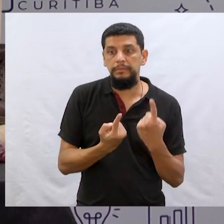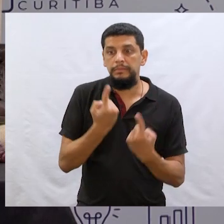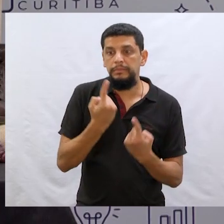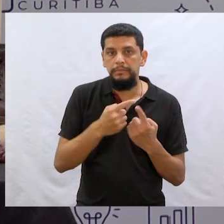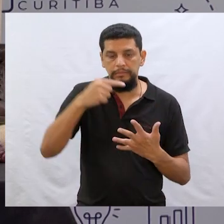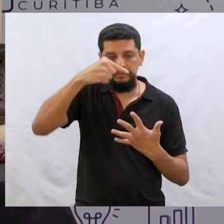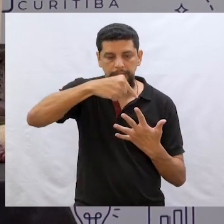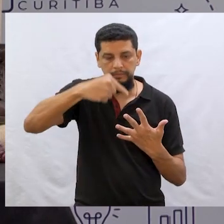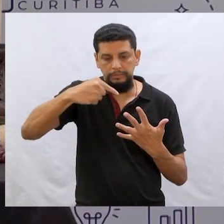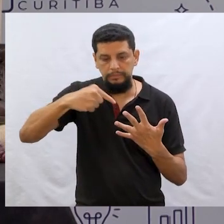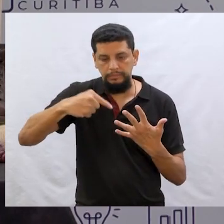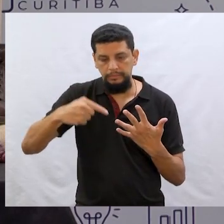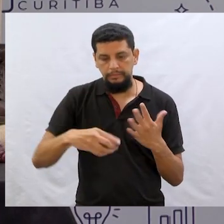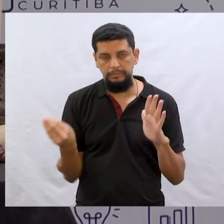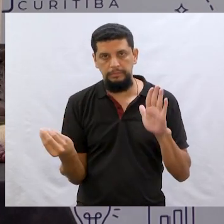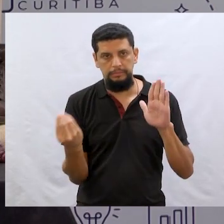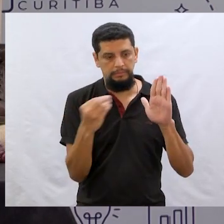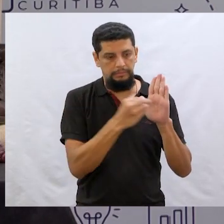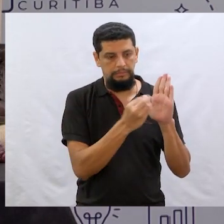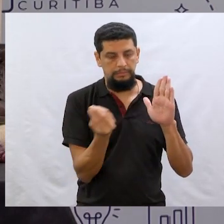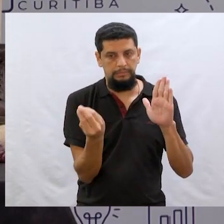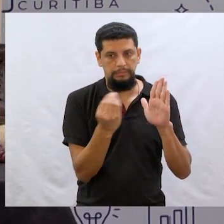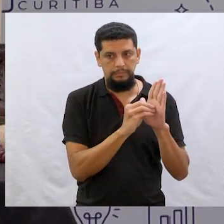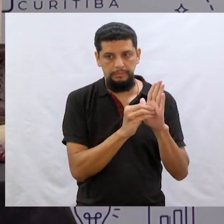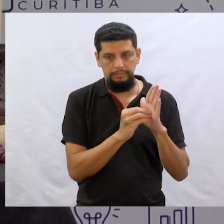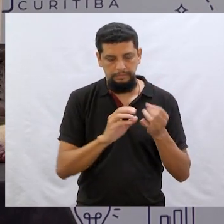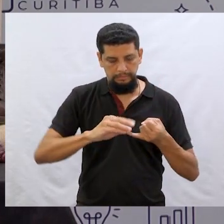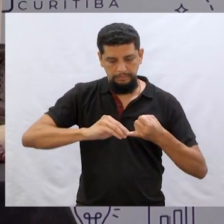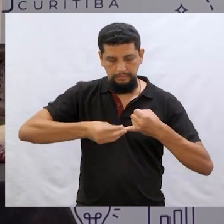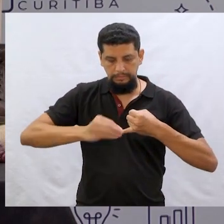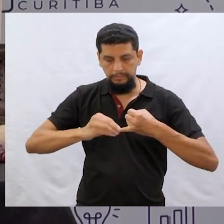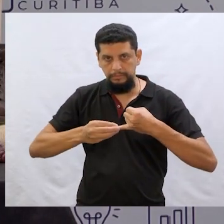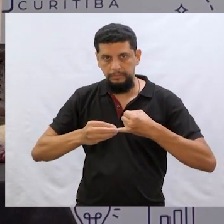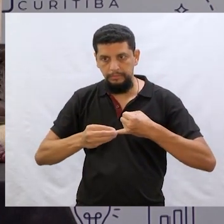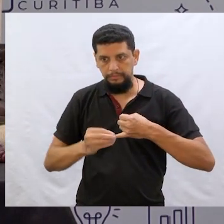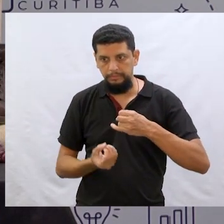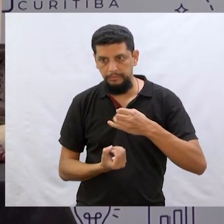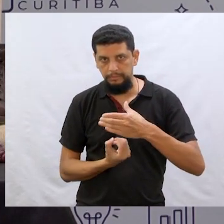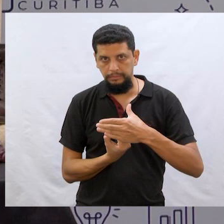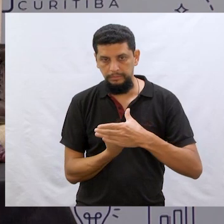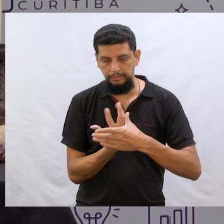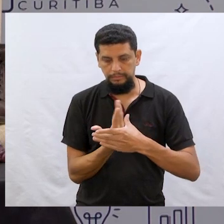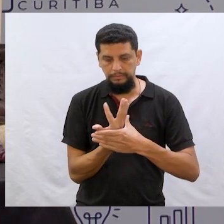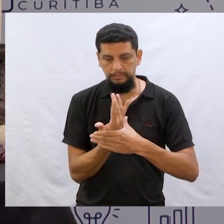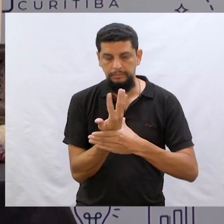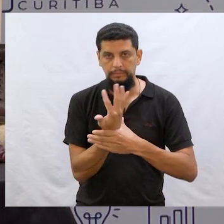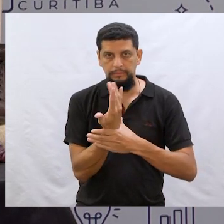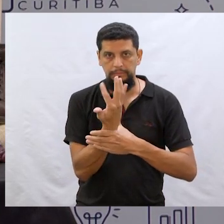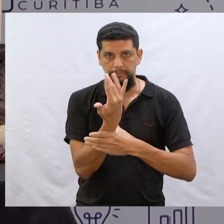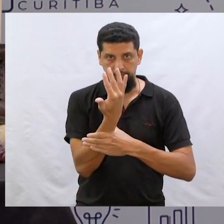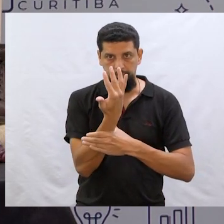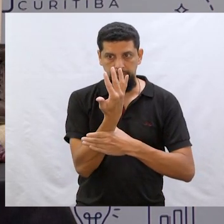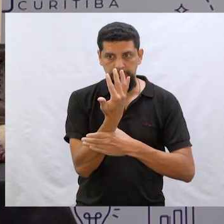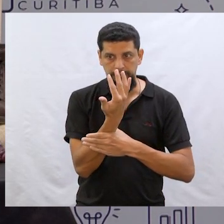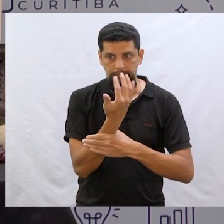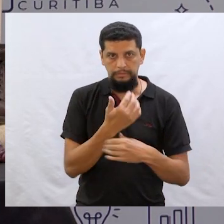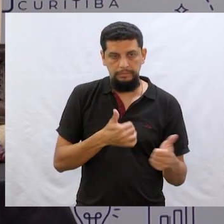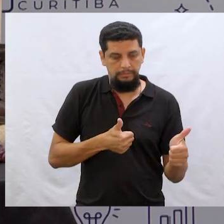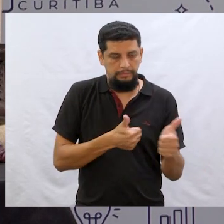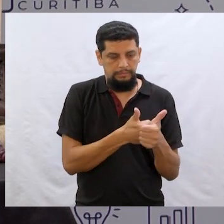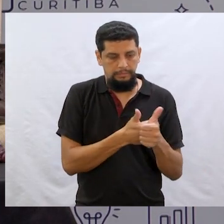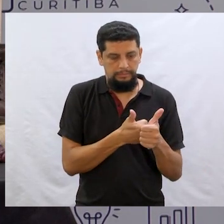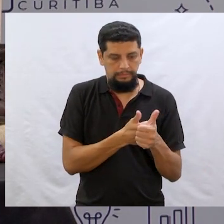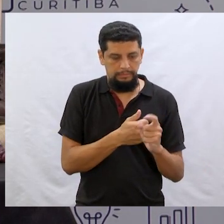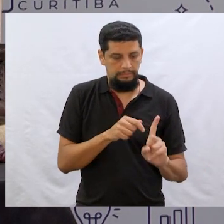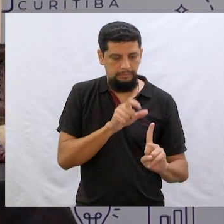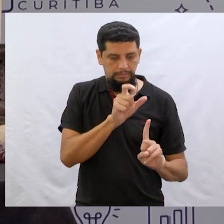é o elemento que vai lá para o mapa? Um pezinho de feijão. Isso mesmo. E ele vai compor aqui, ó. Vai ficar próximo